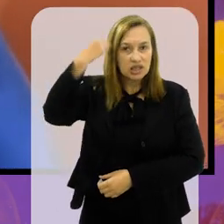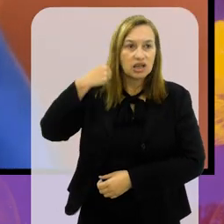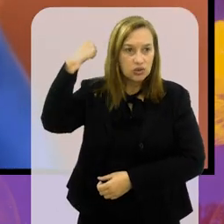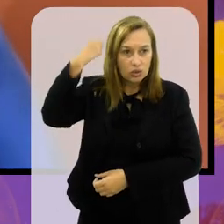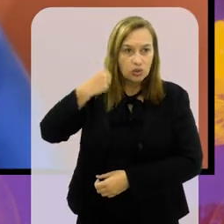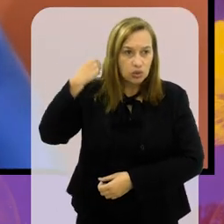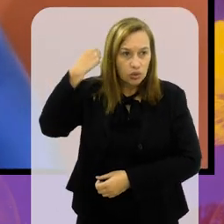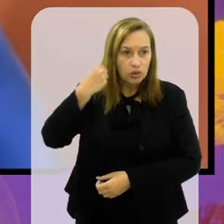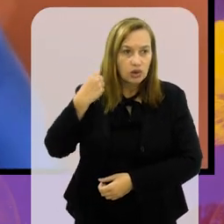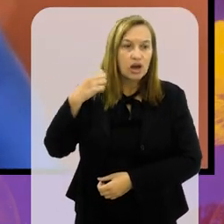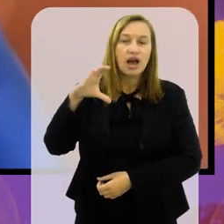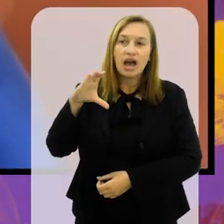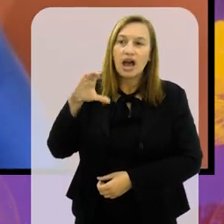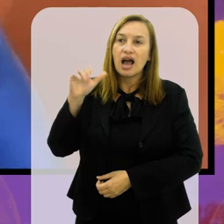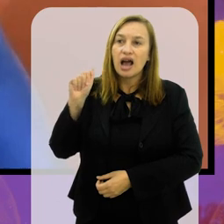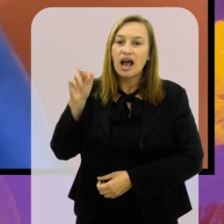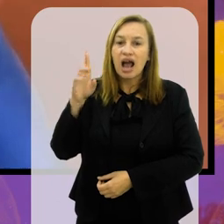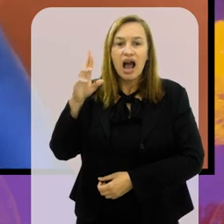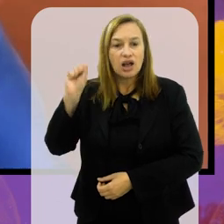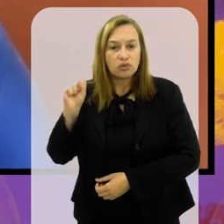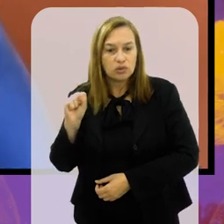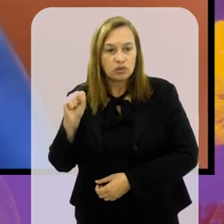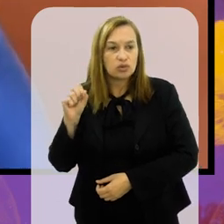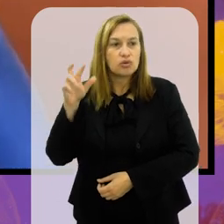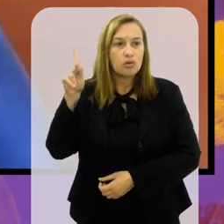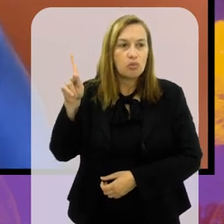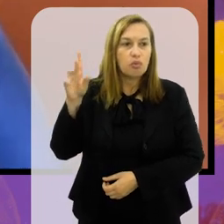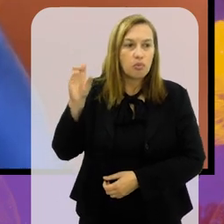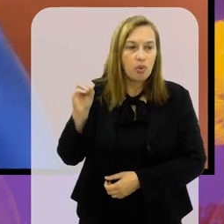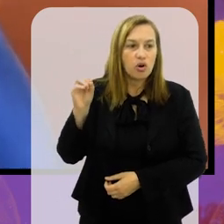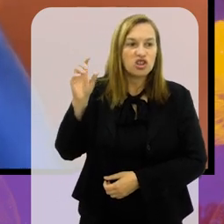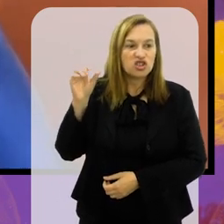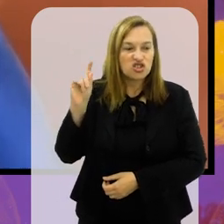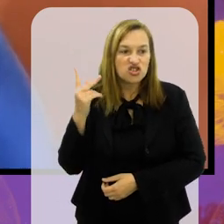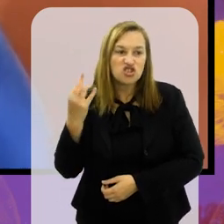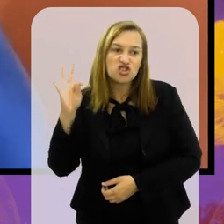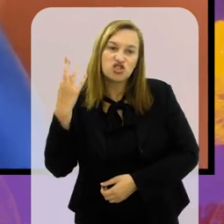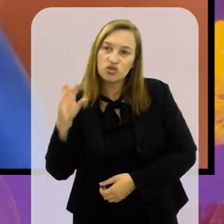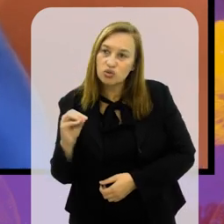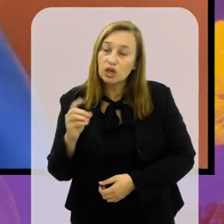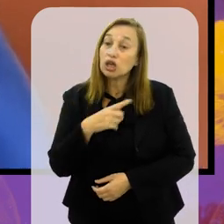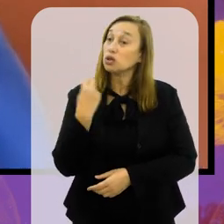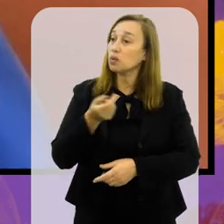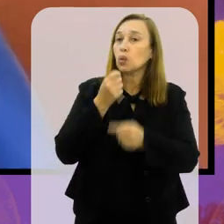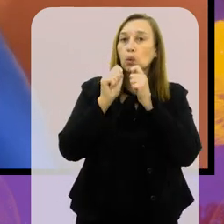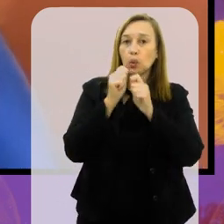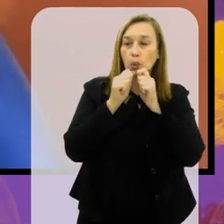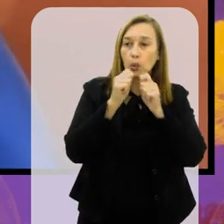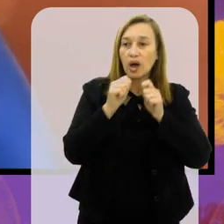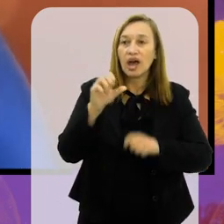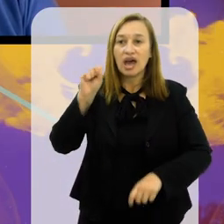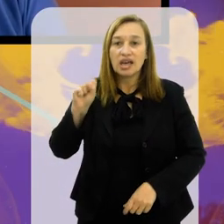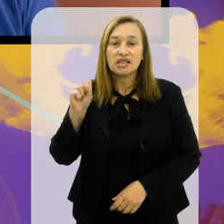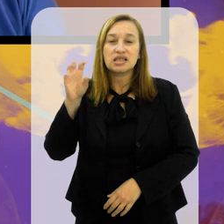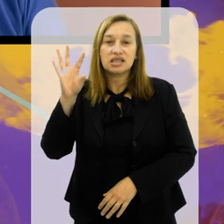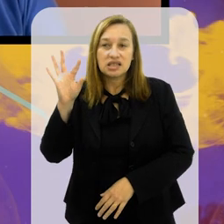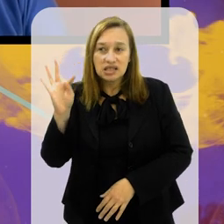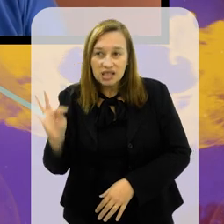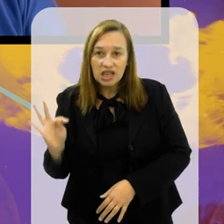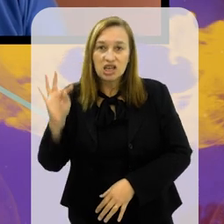senador da República, doutor Carlos Portinho, que tantas vezes nós entrevistamos defendendo o doping do